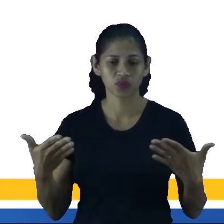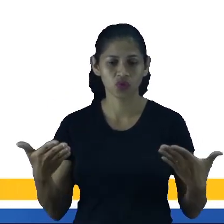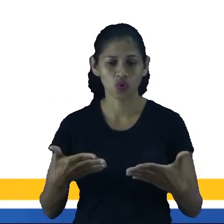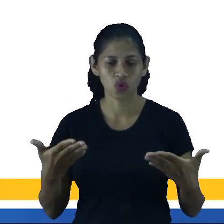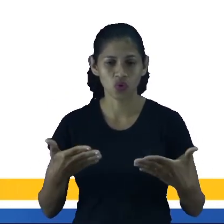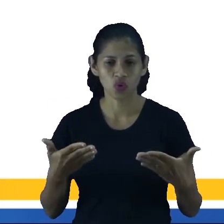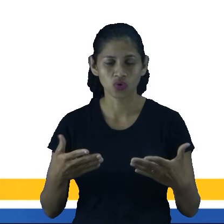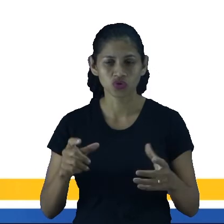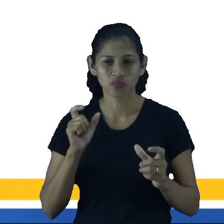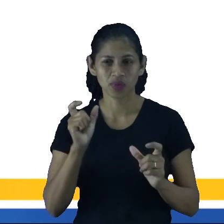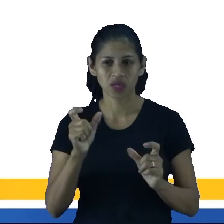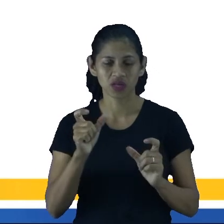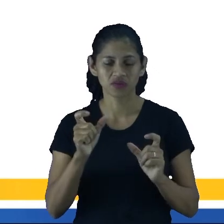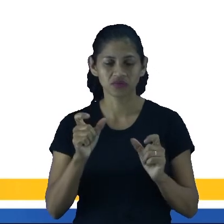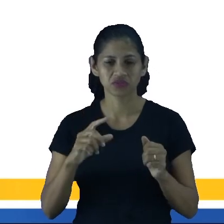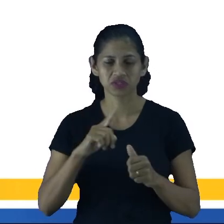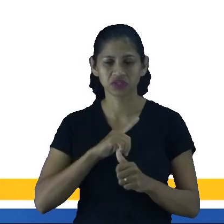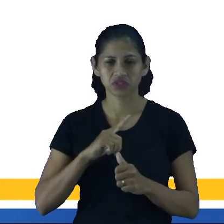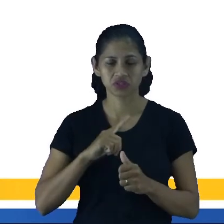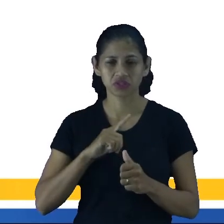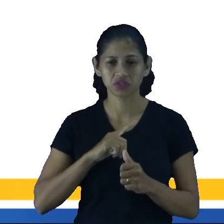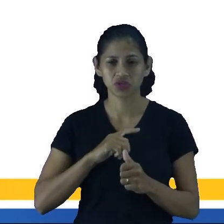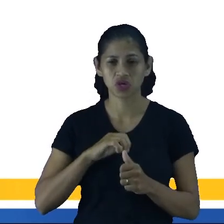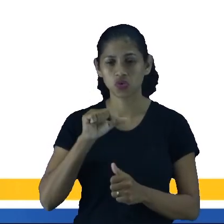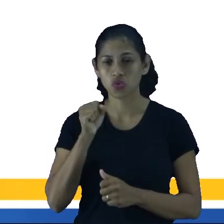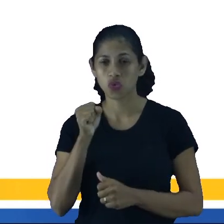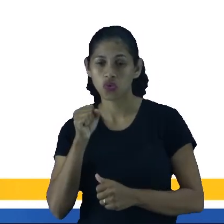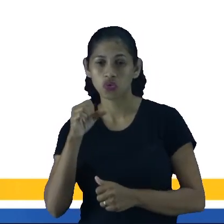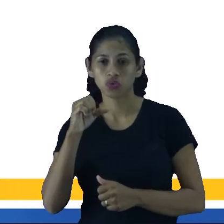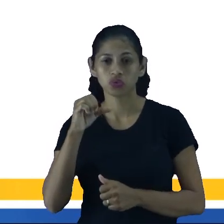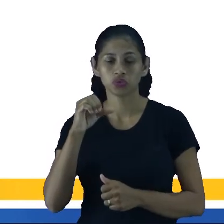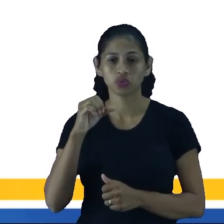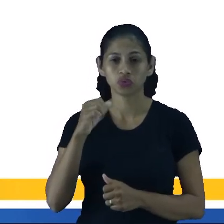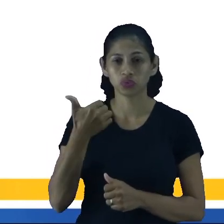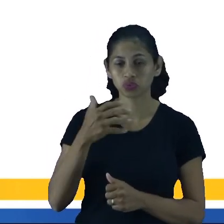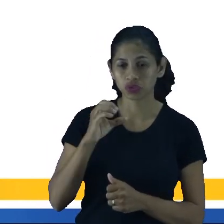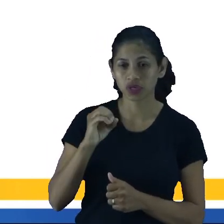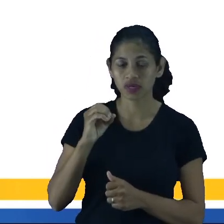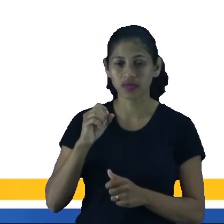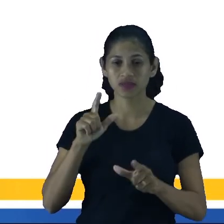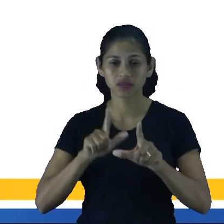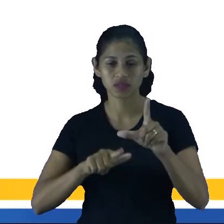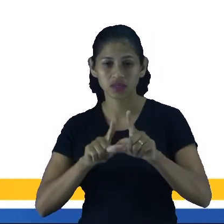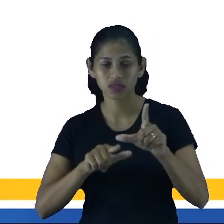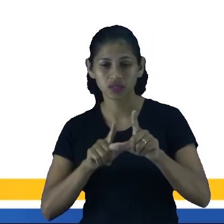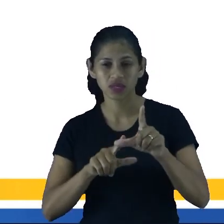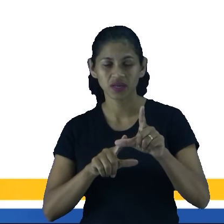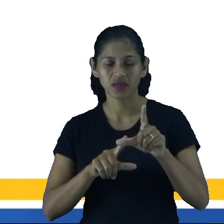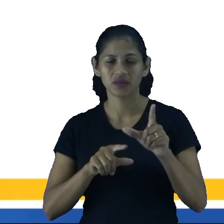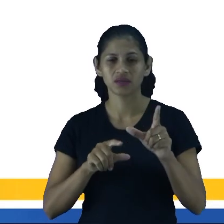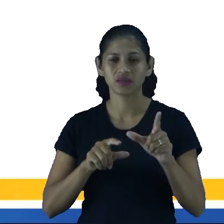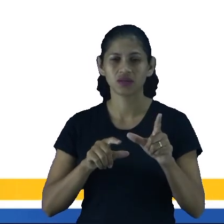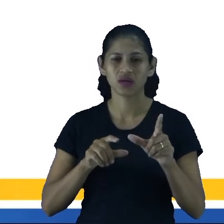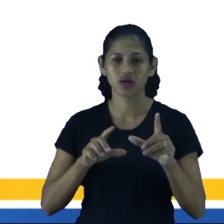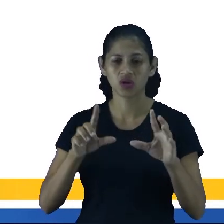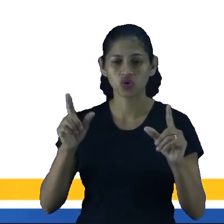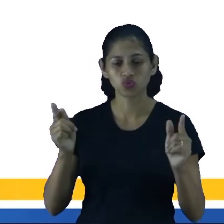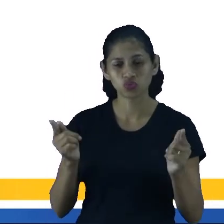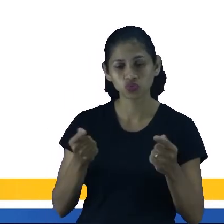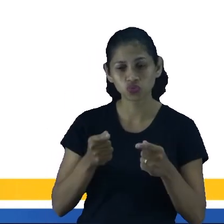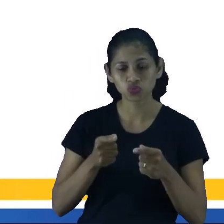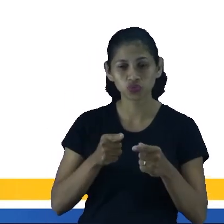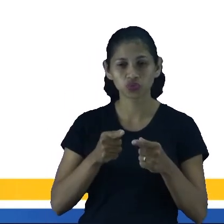Palavras que têm oito, dez letras, elas transformam em duas, né? Por exemplo, gente, aí bota GNT, né?